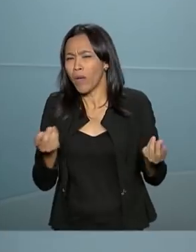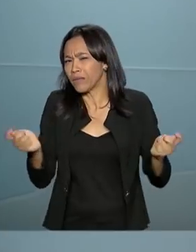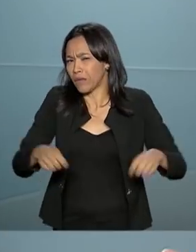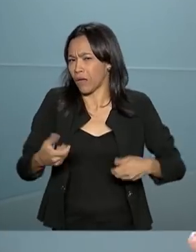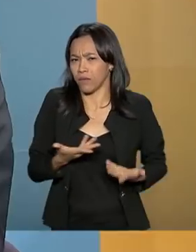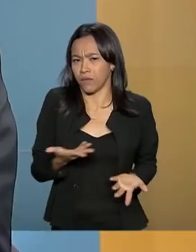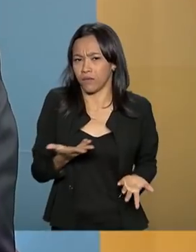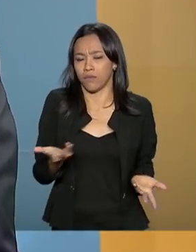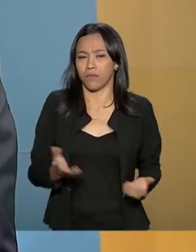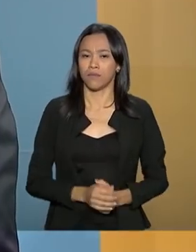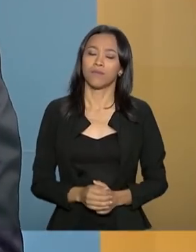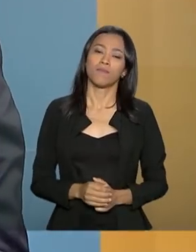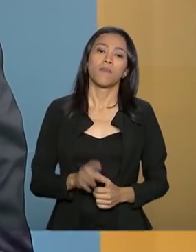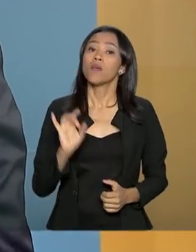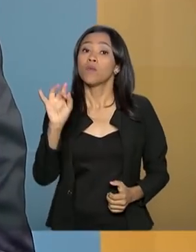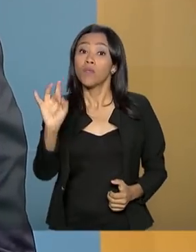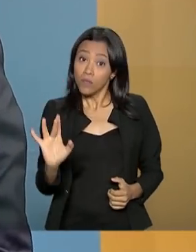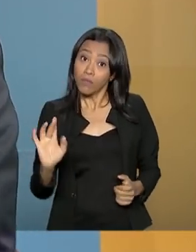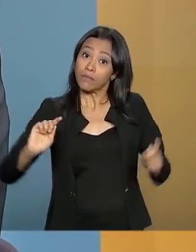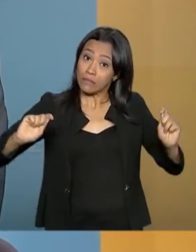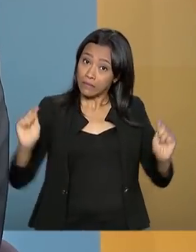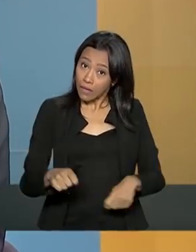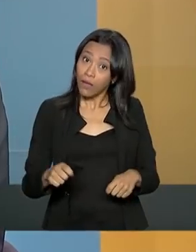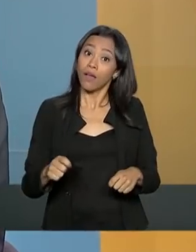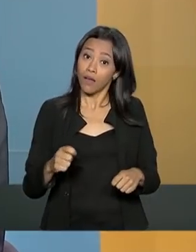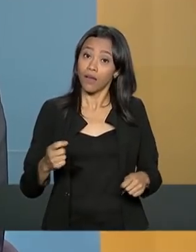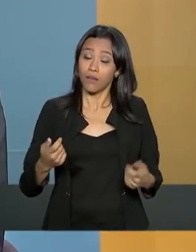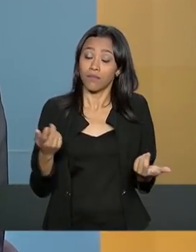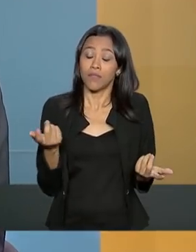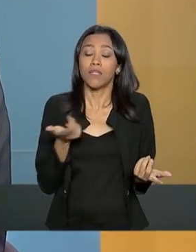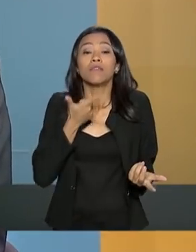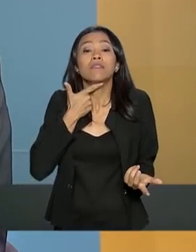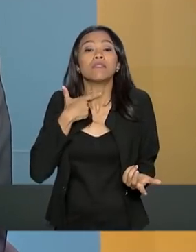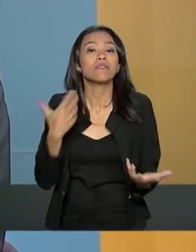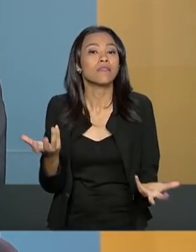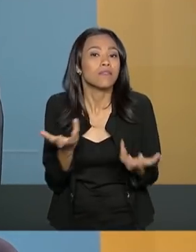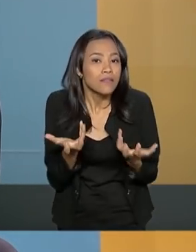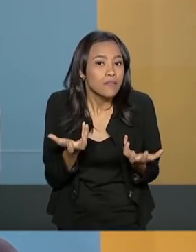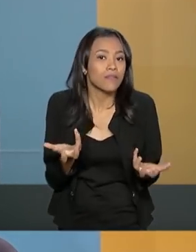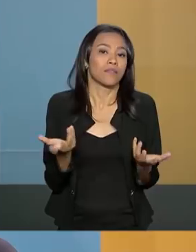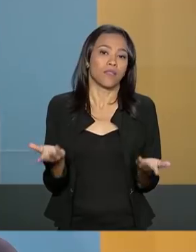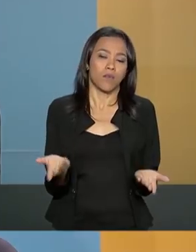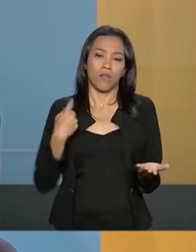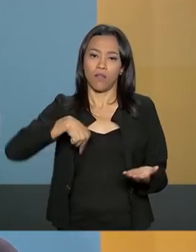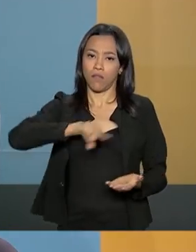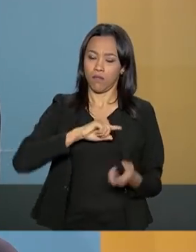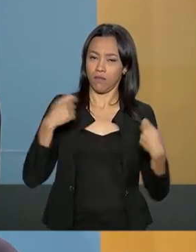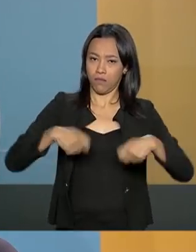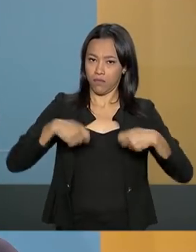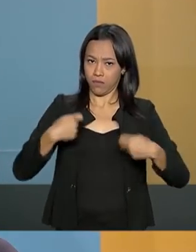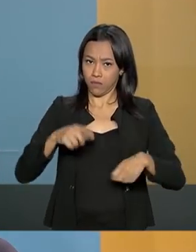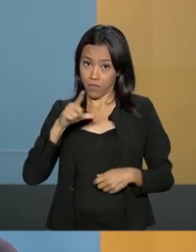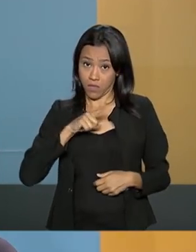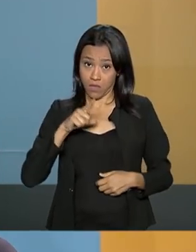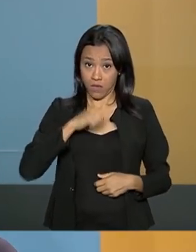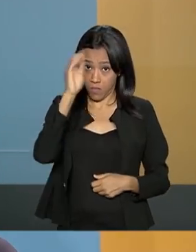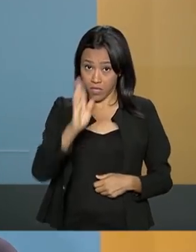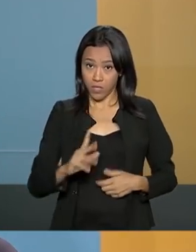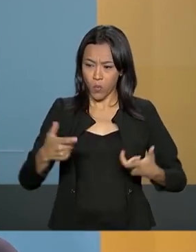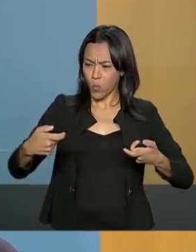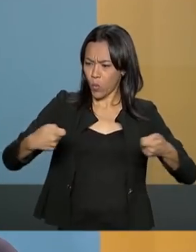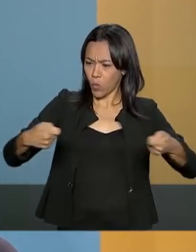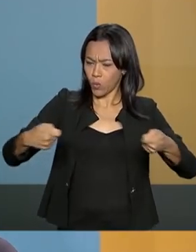possível? Isso não é só possível como extremamente desejável. Nós precisamos ter no Brasil um equilíbrio